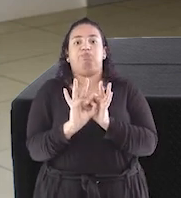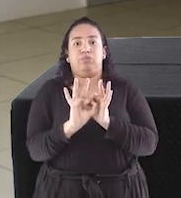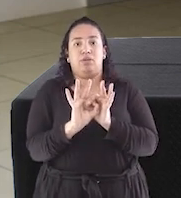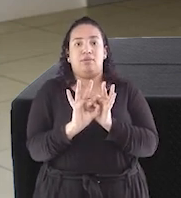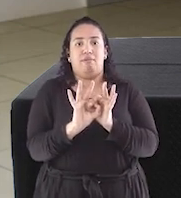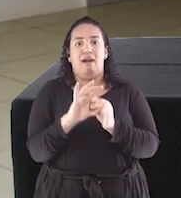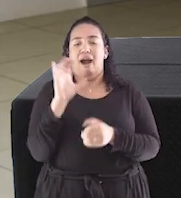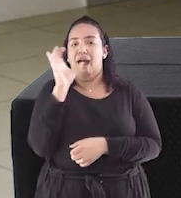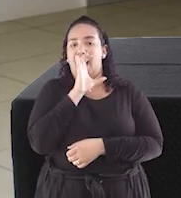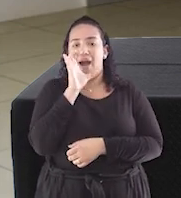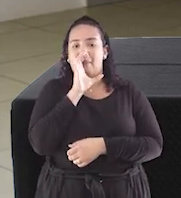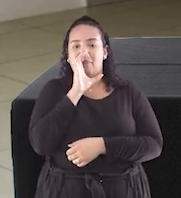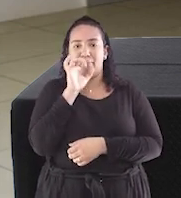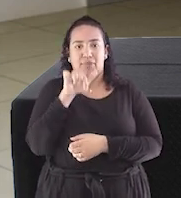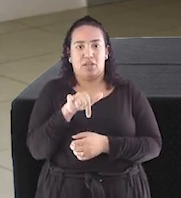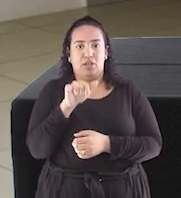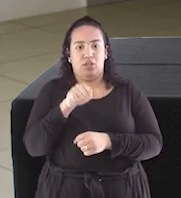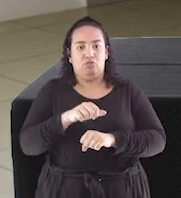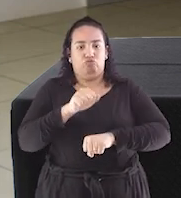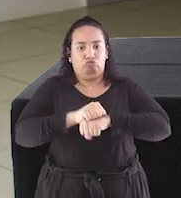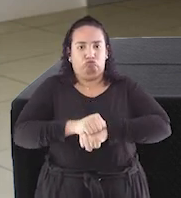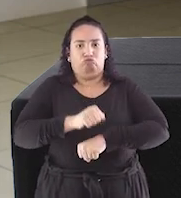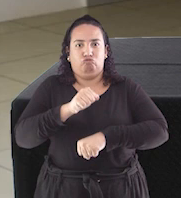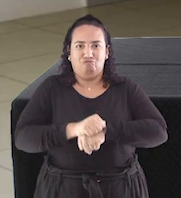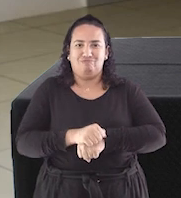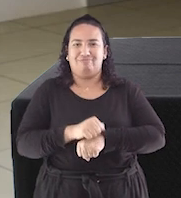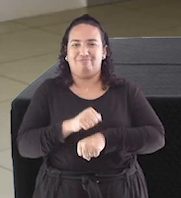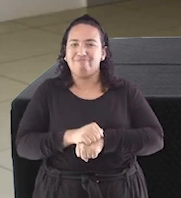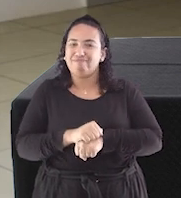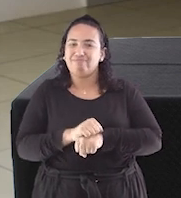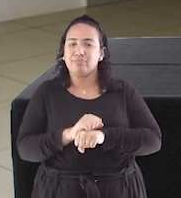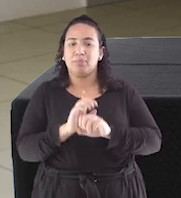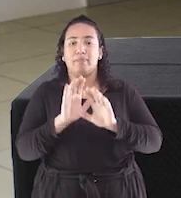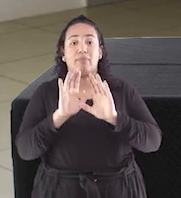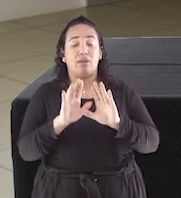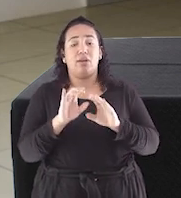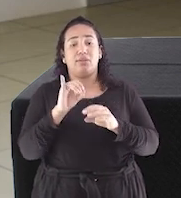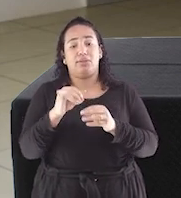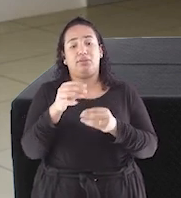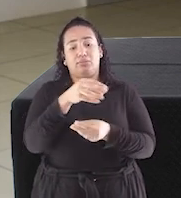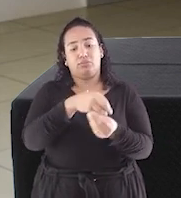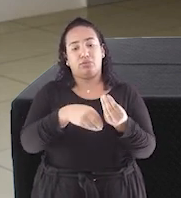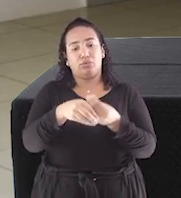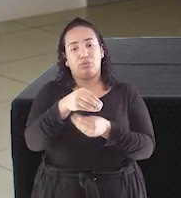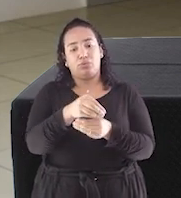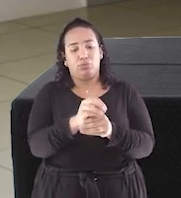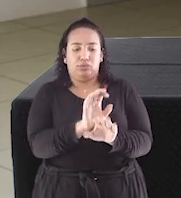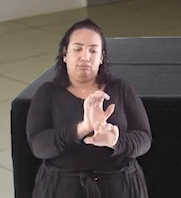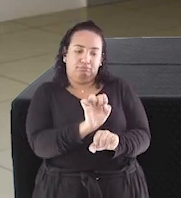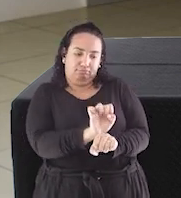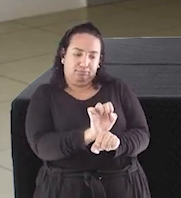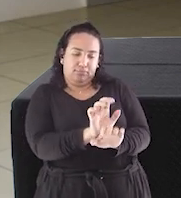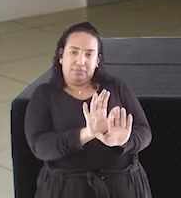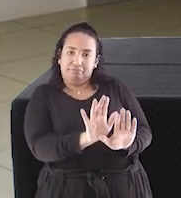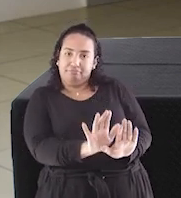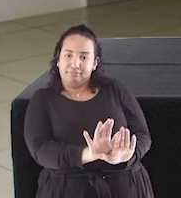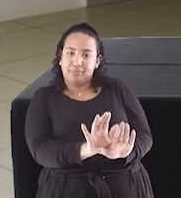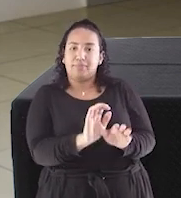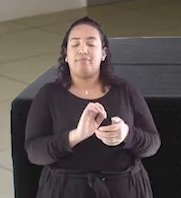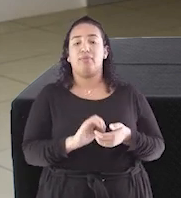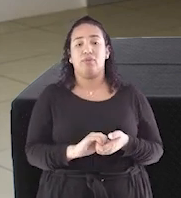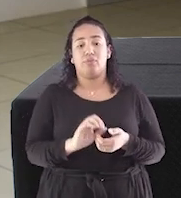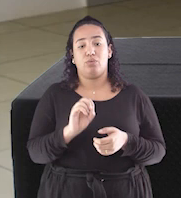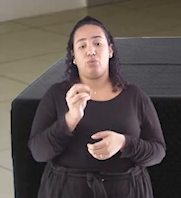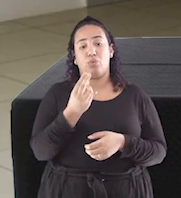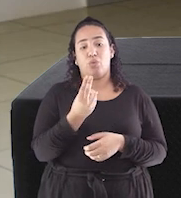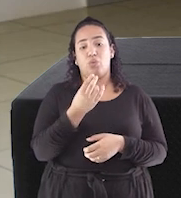pressionam rápido, elas se unem rápido, ganhando uma consistência firme. Mas quando a gente deixa a mistura em repouso, a quietinha, ou